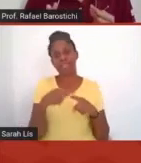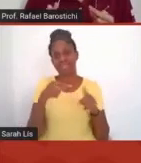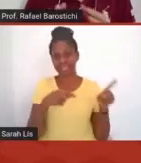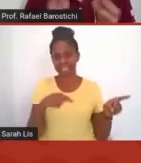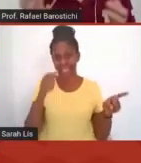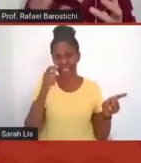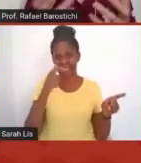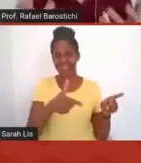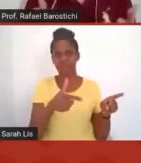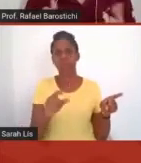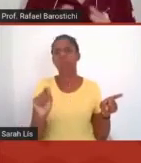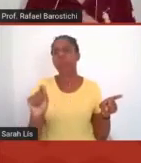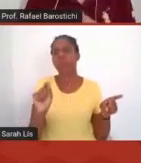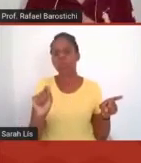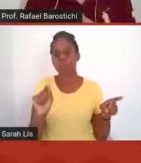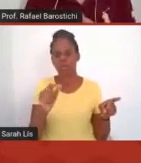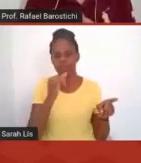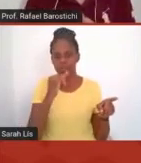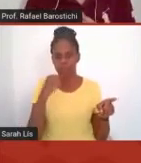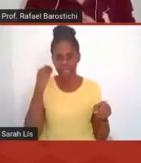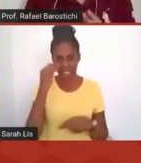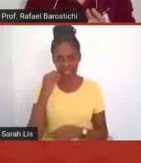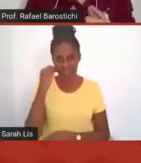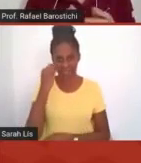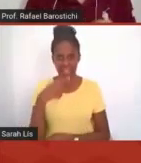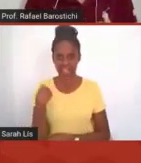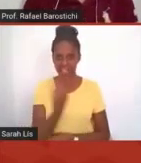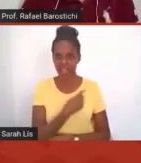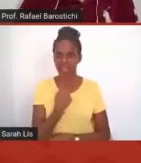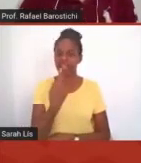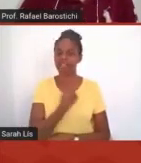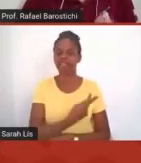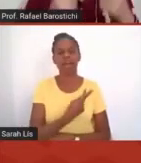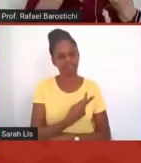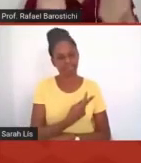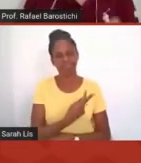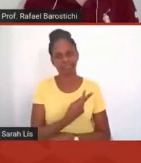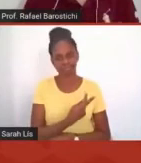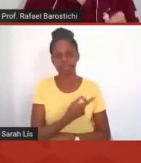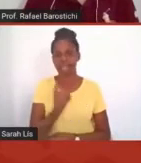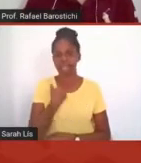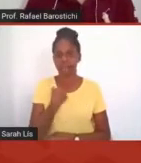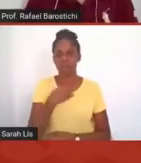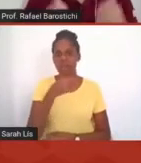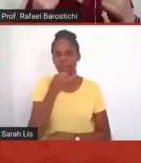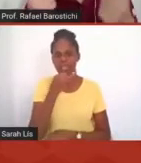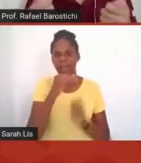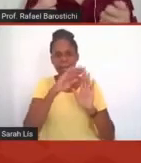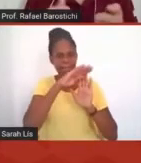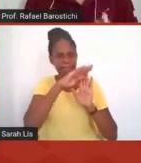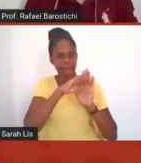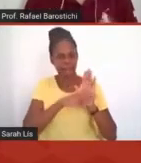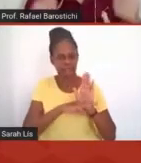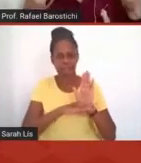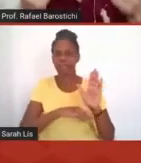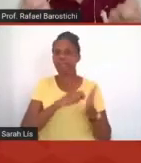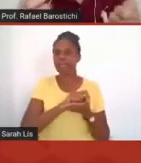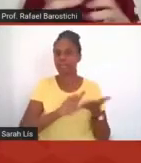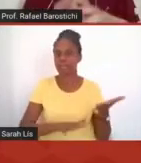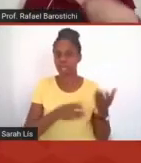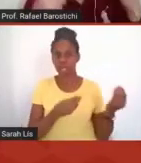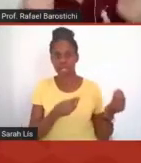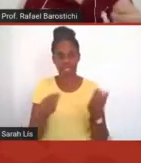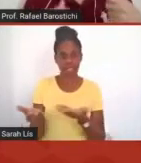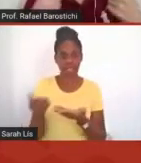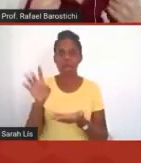quando, e a gente, nossa experiência diz isso muito claramente, quando eu faço uma lista de exercícios e entrego para o aluno e falo assim, olha, essa aqui